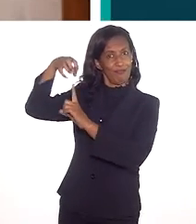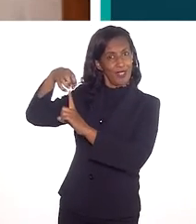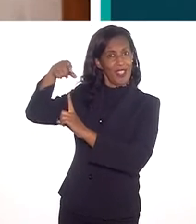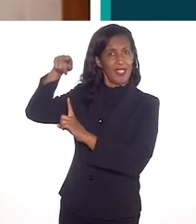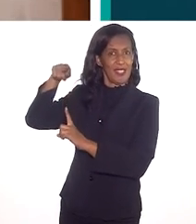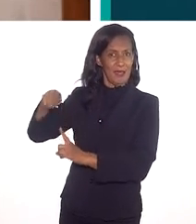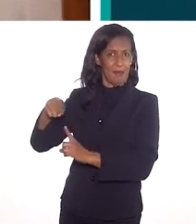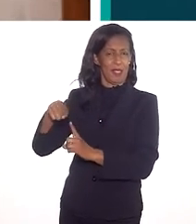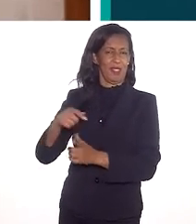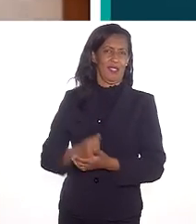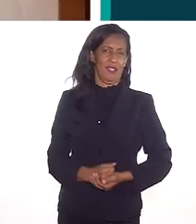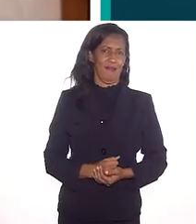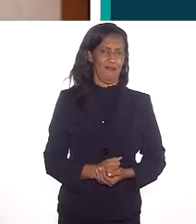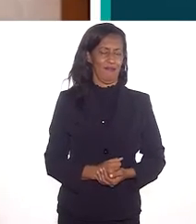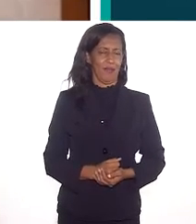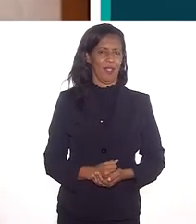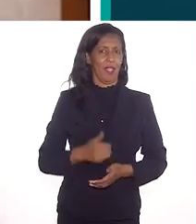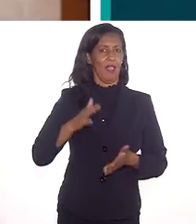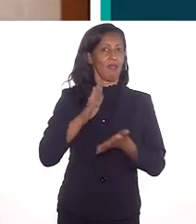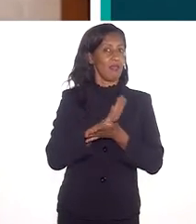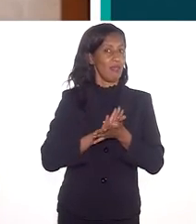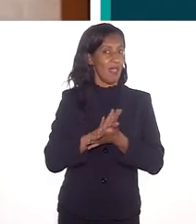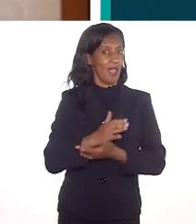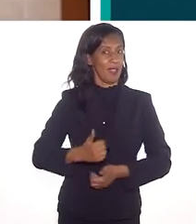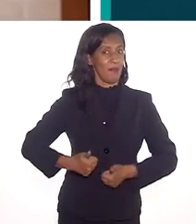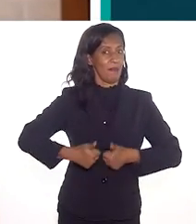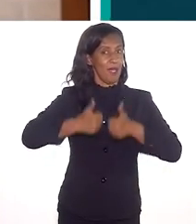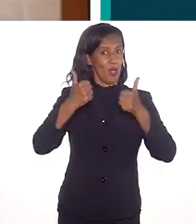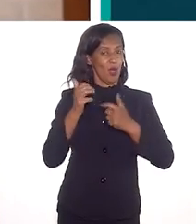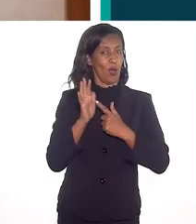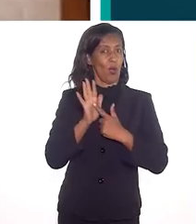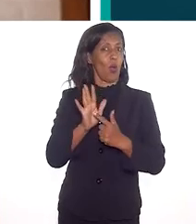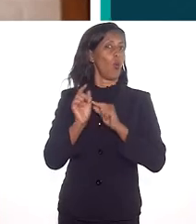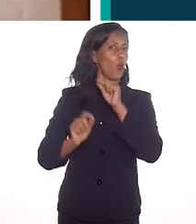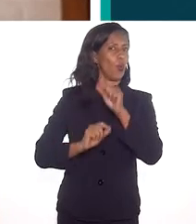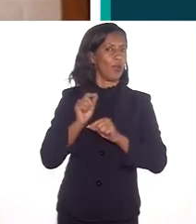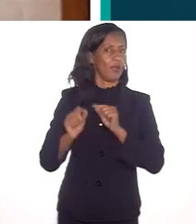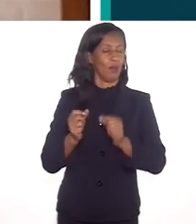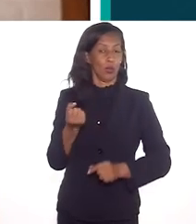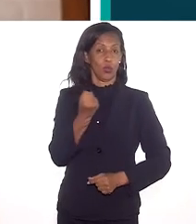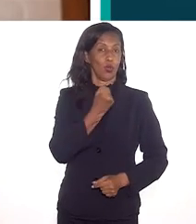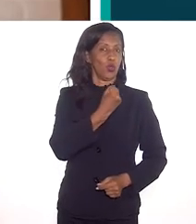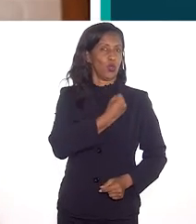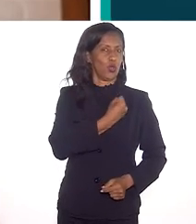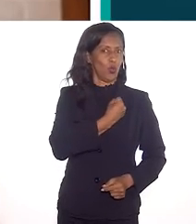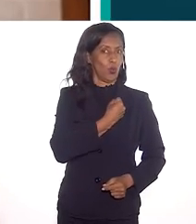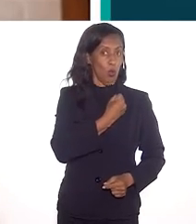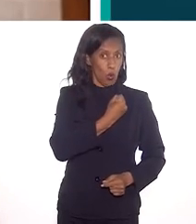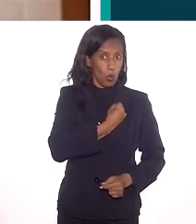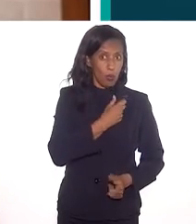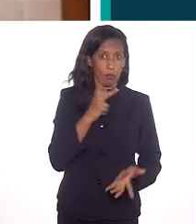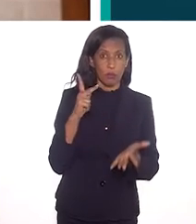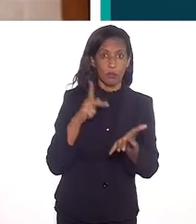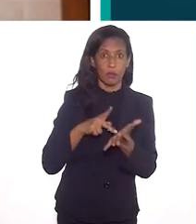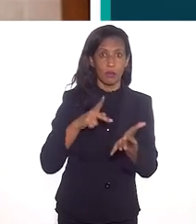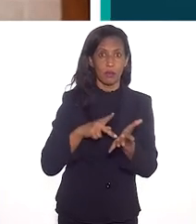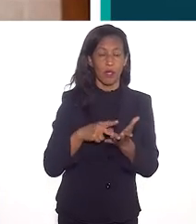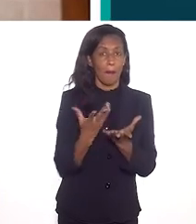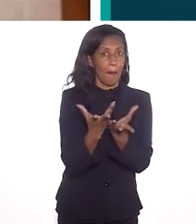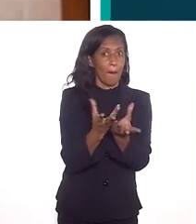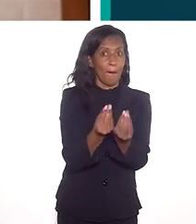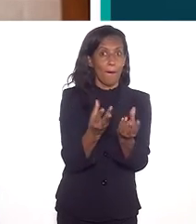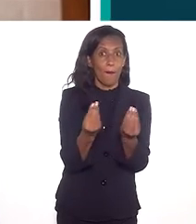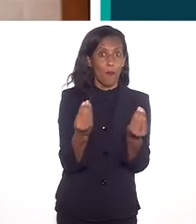E eu acho que nada melhor para desmistificar isso do que os números. Embora os números existam, eles sejam oficiais,